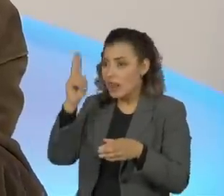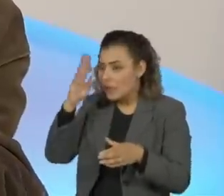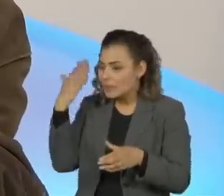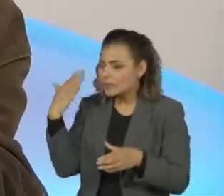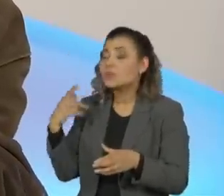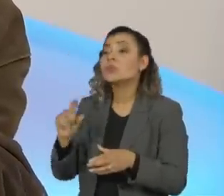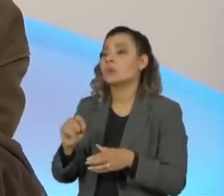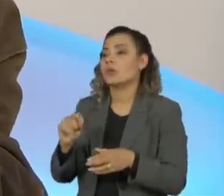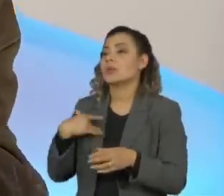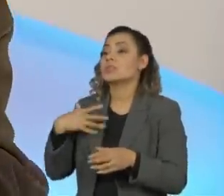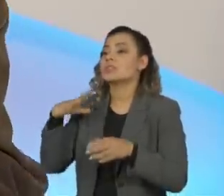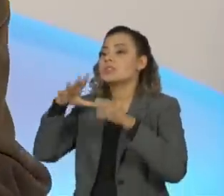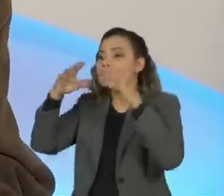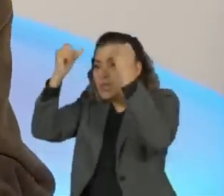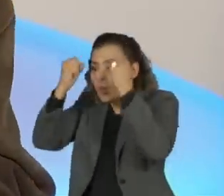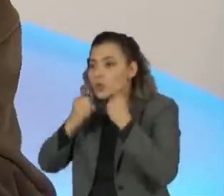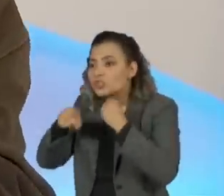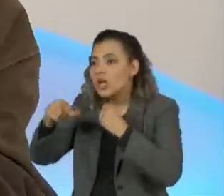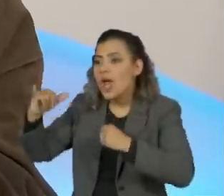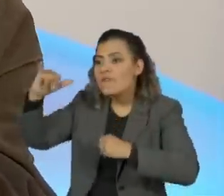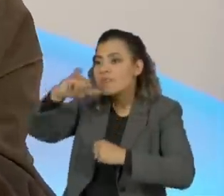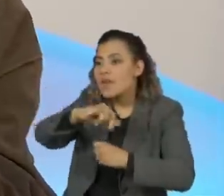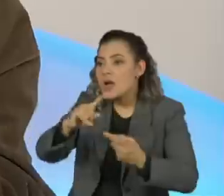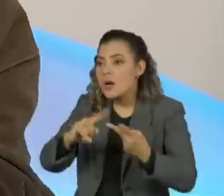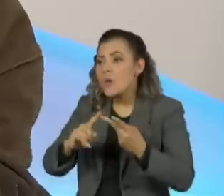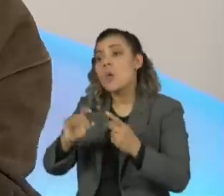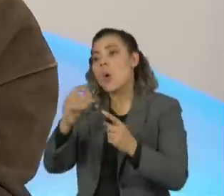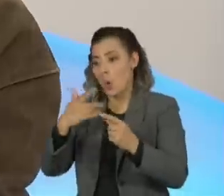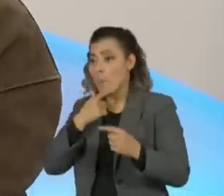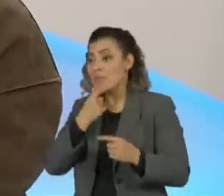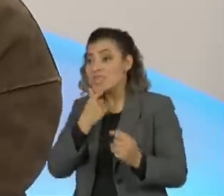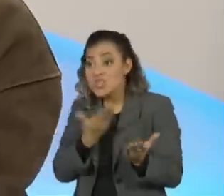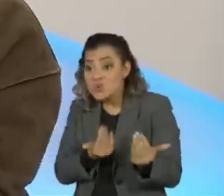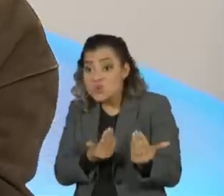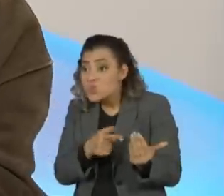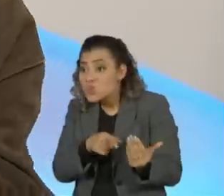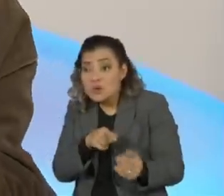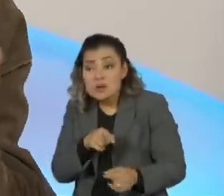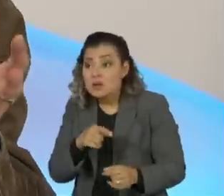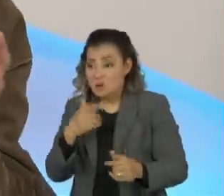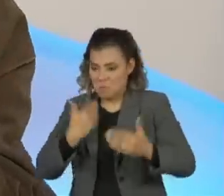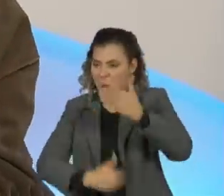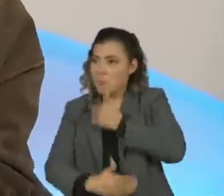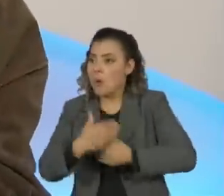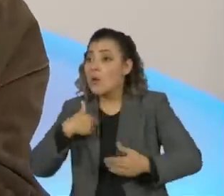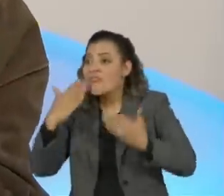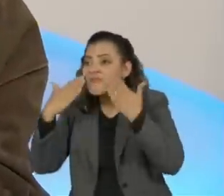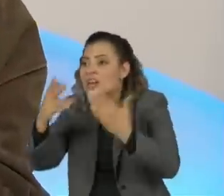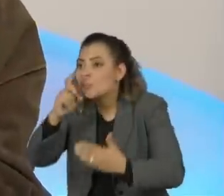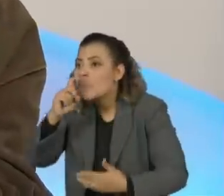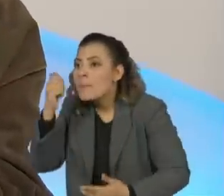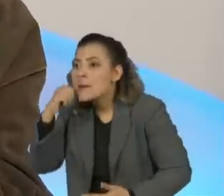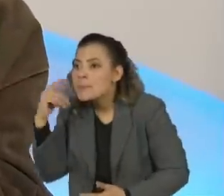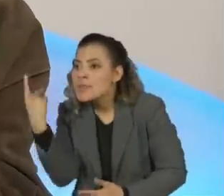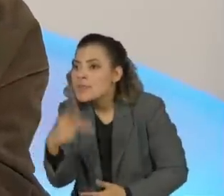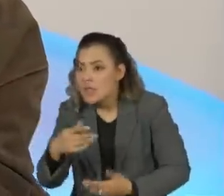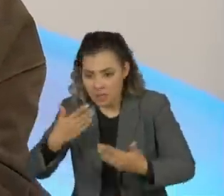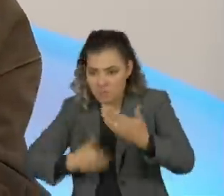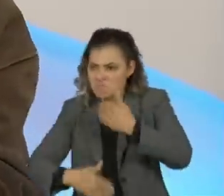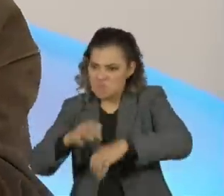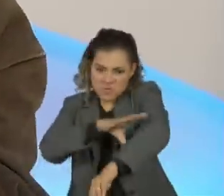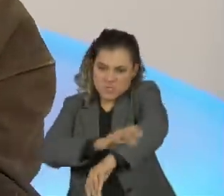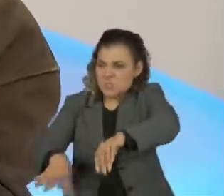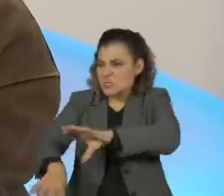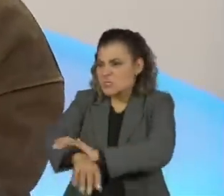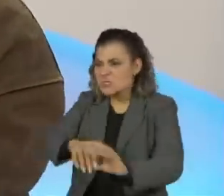sequestraram um avião, lá no Araguaia, esquartejaram um garoto na frente dos pais, na aldeia, teve pessoas que perderam